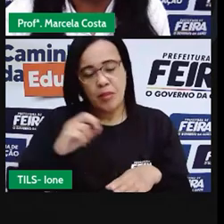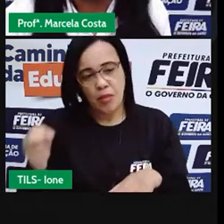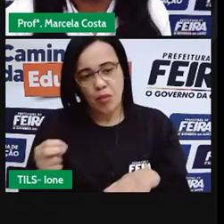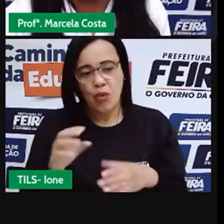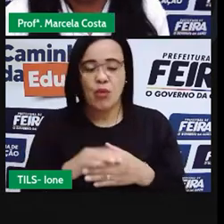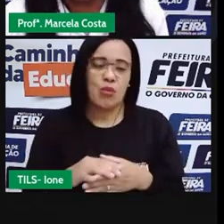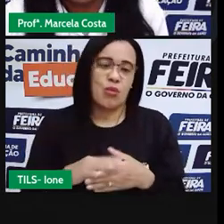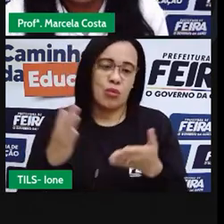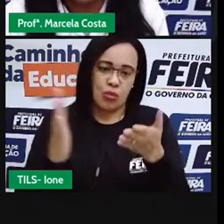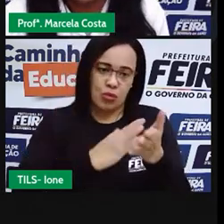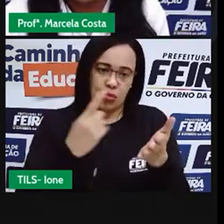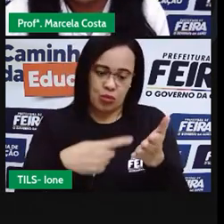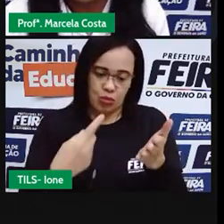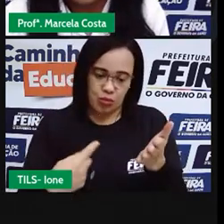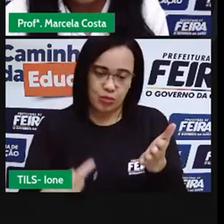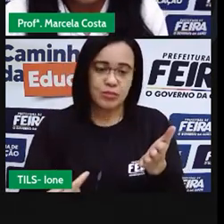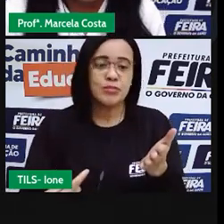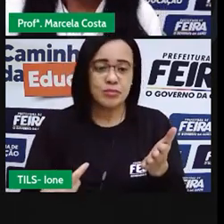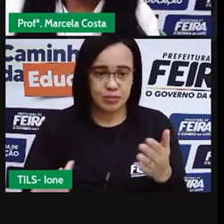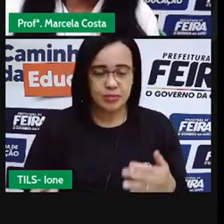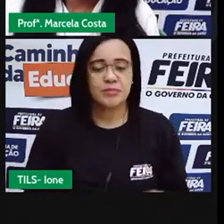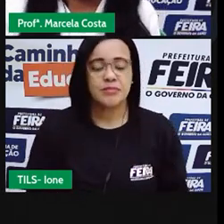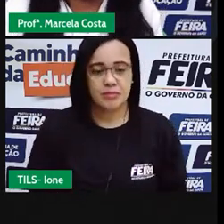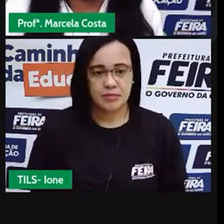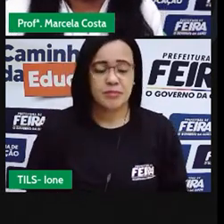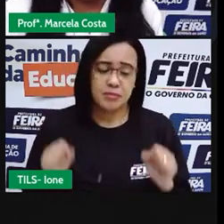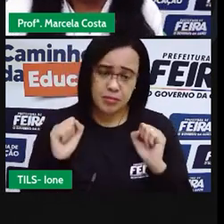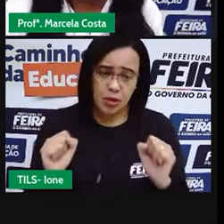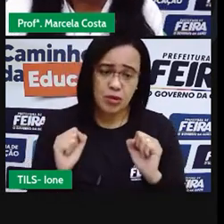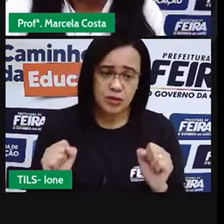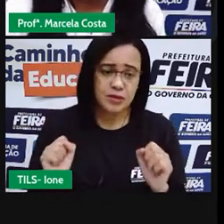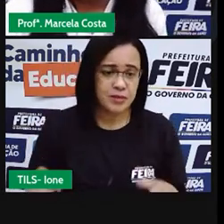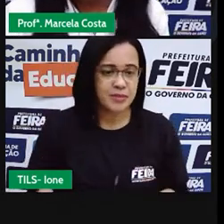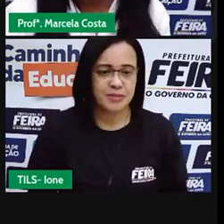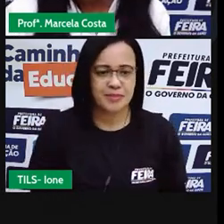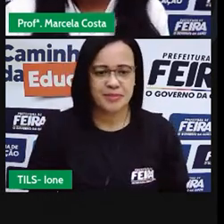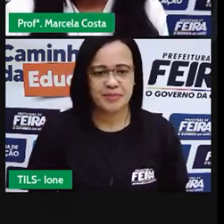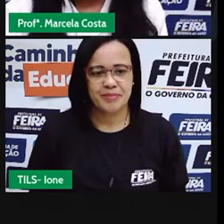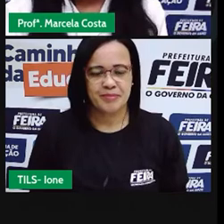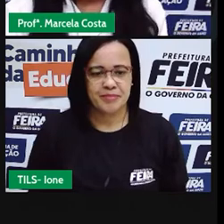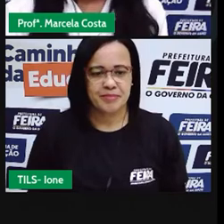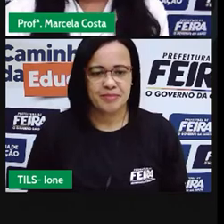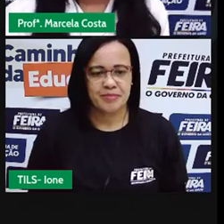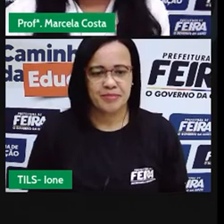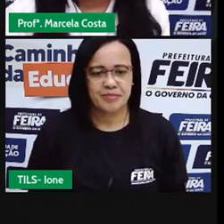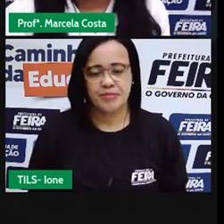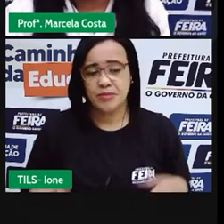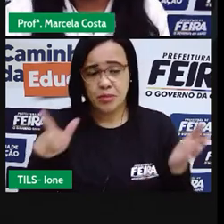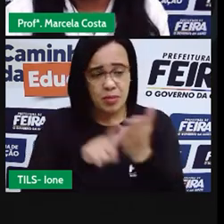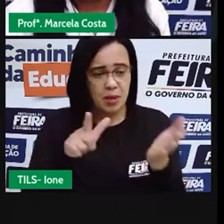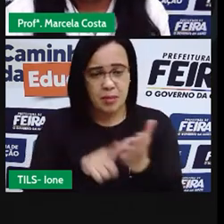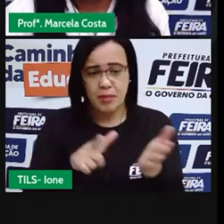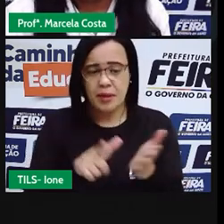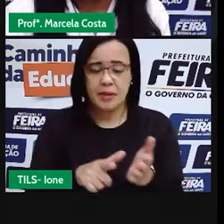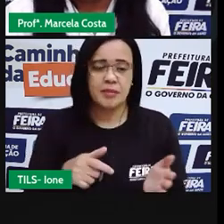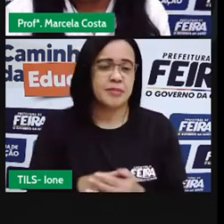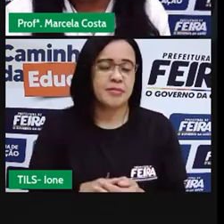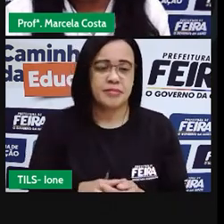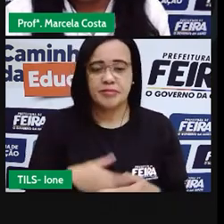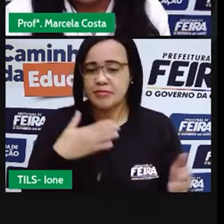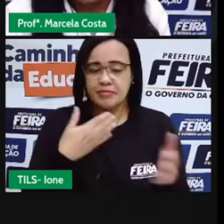papel de ofício ou daí do seu caderno mesmo tá ou de uma folha de uma de alguma